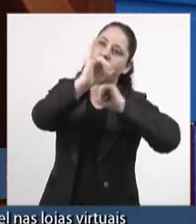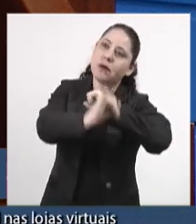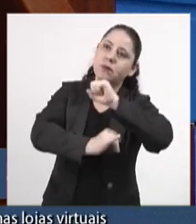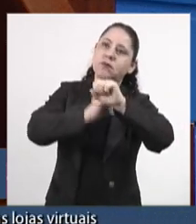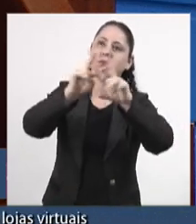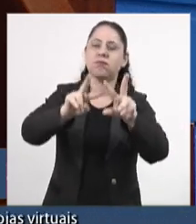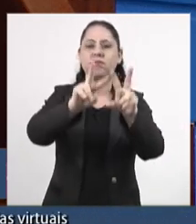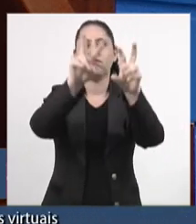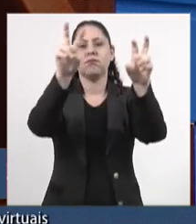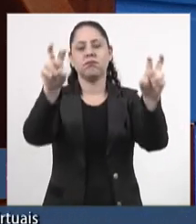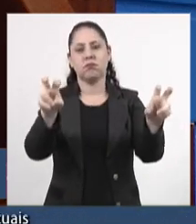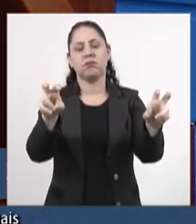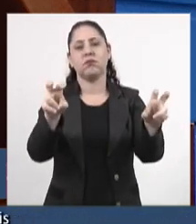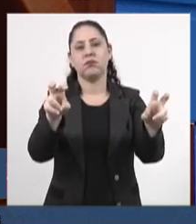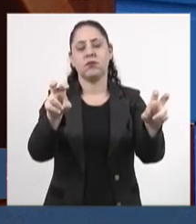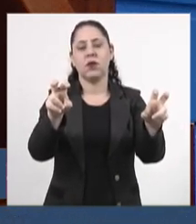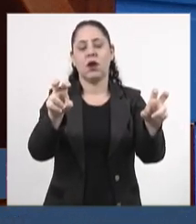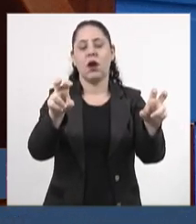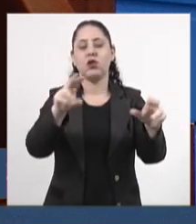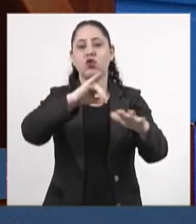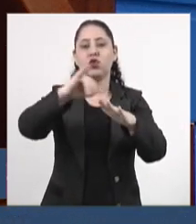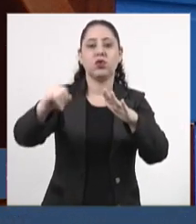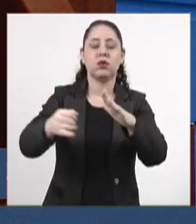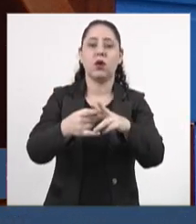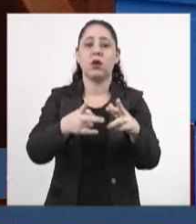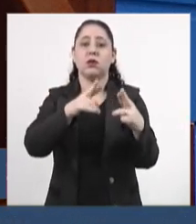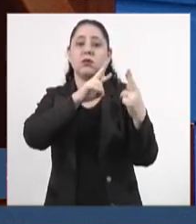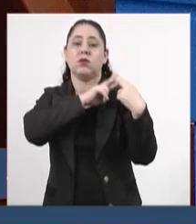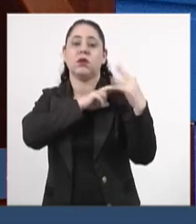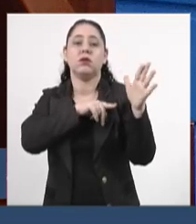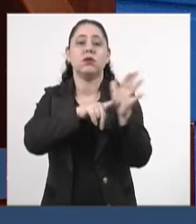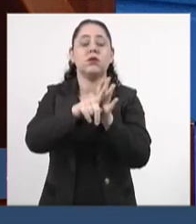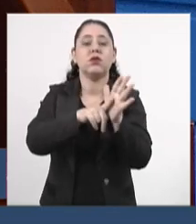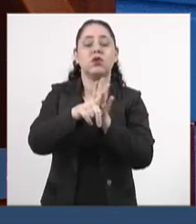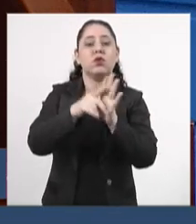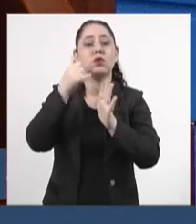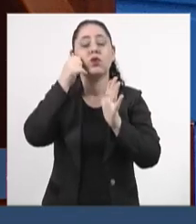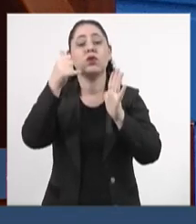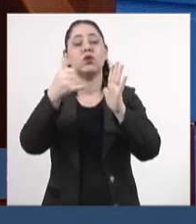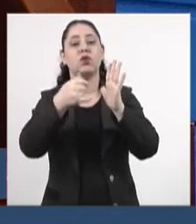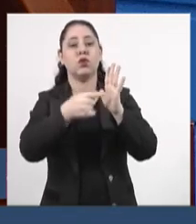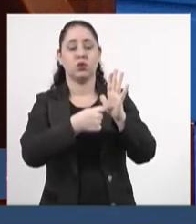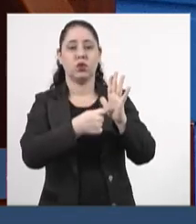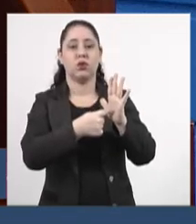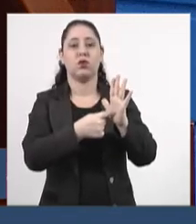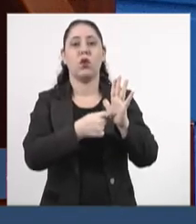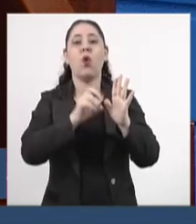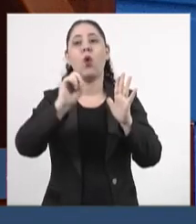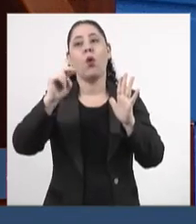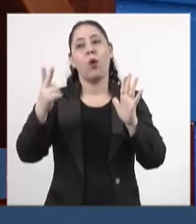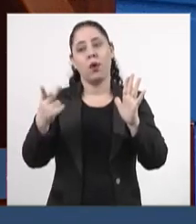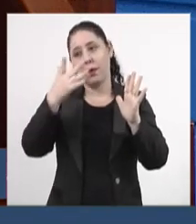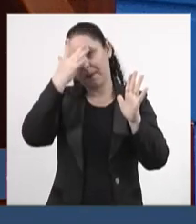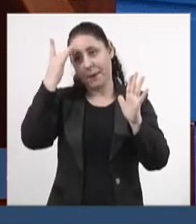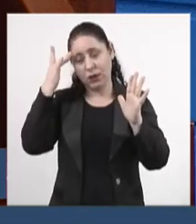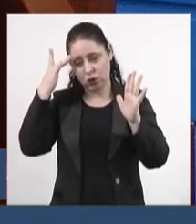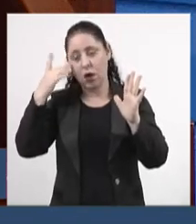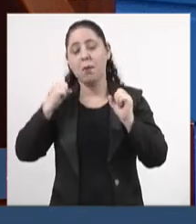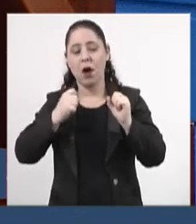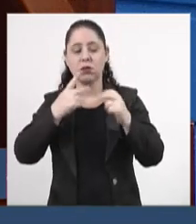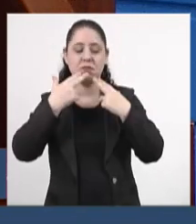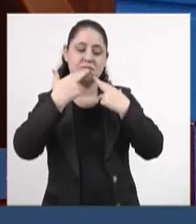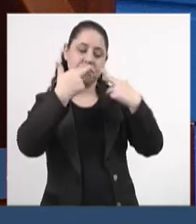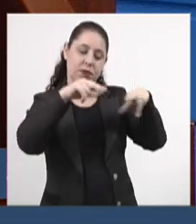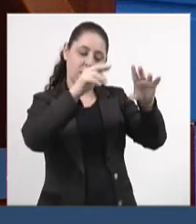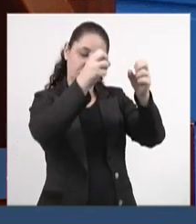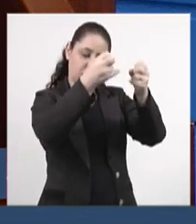portal, por meio do órgão responsável pela investigação das denúncias, onde os internautas possam relatar os